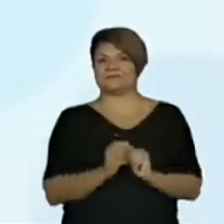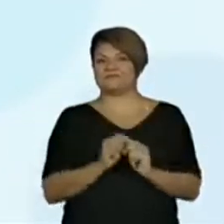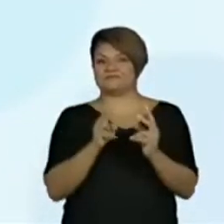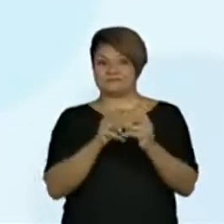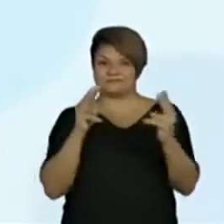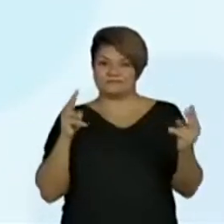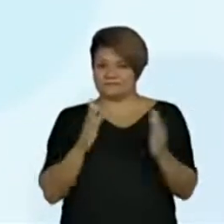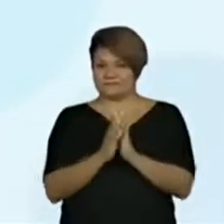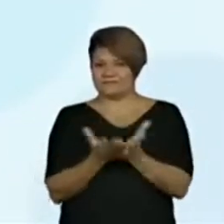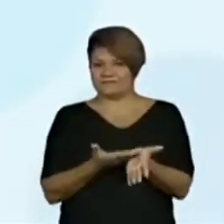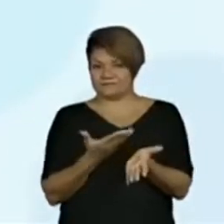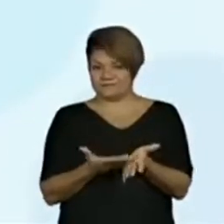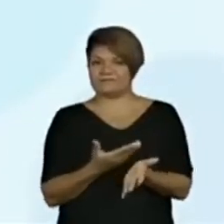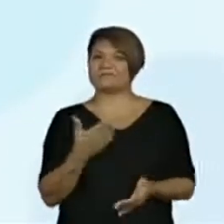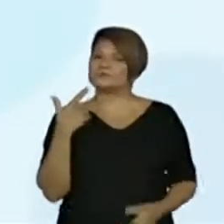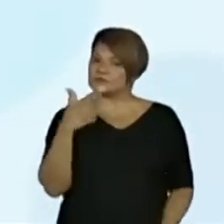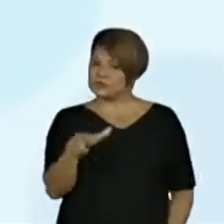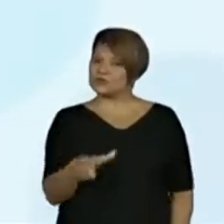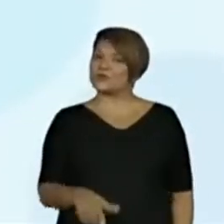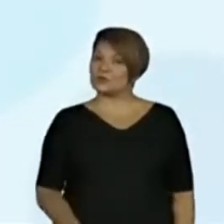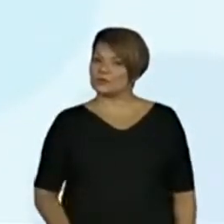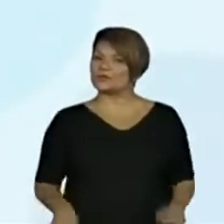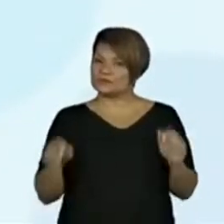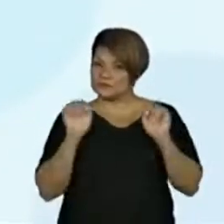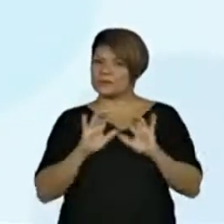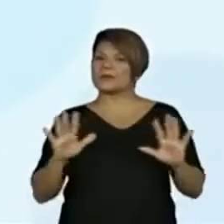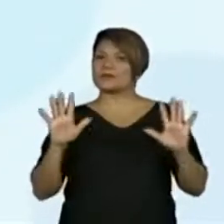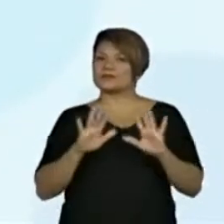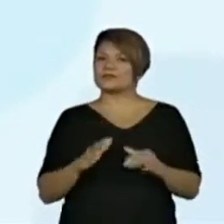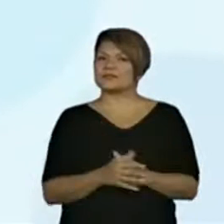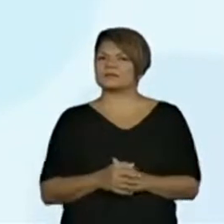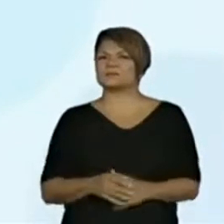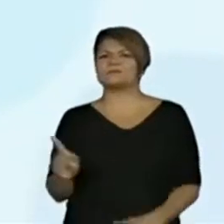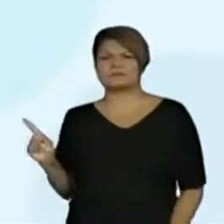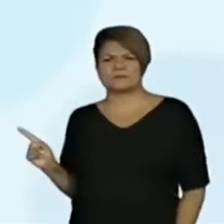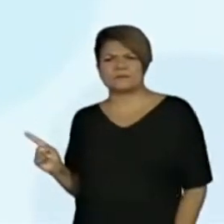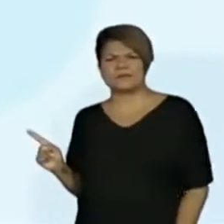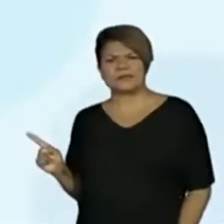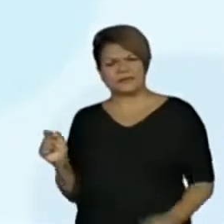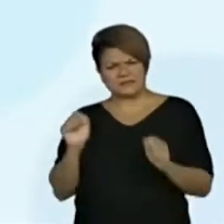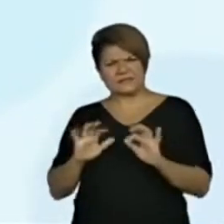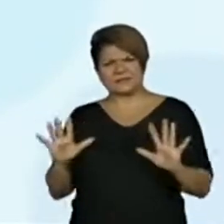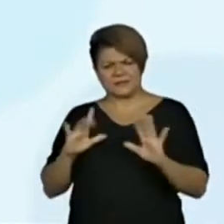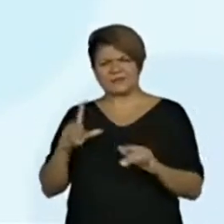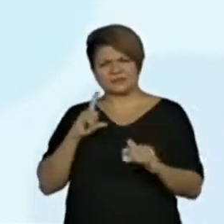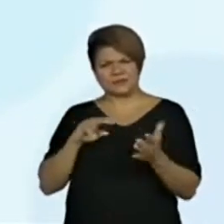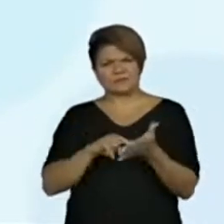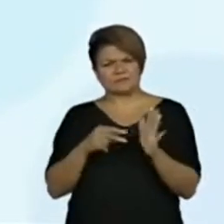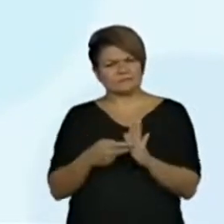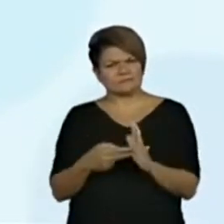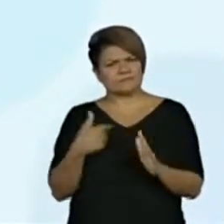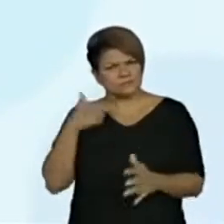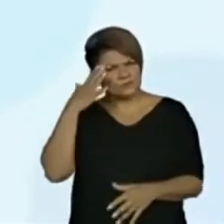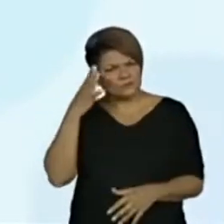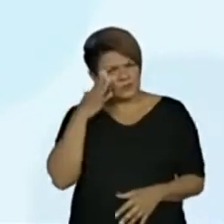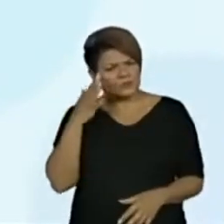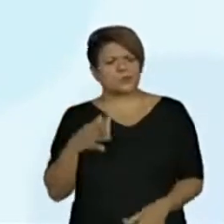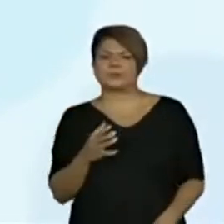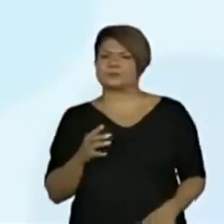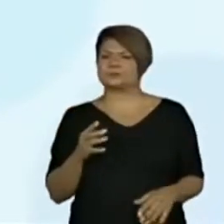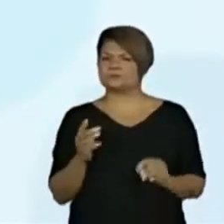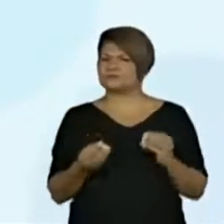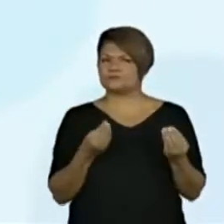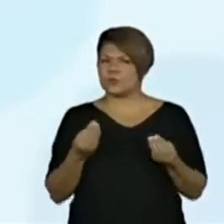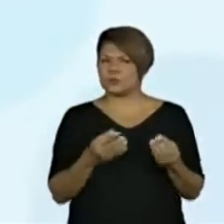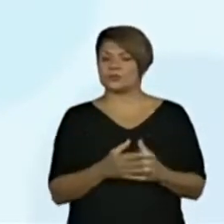fosse um livro. De novo apareceu uma imagem. Será que essa imagem tem sentido? Vamos entender um pouquinho? A